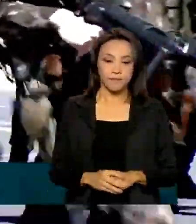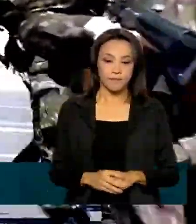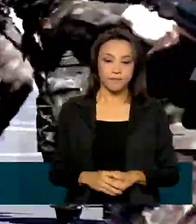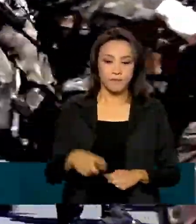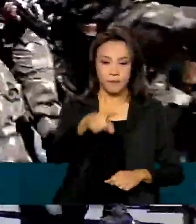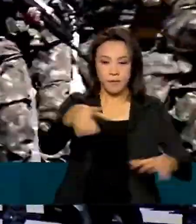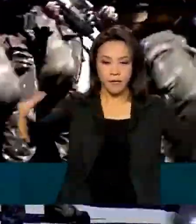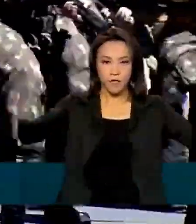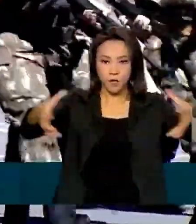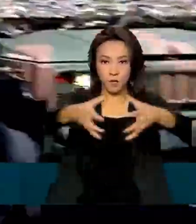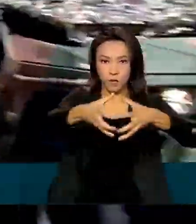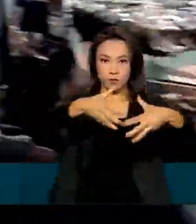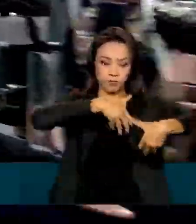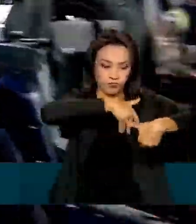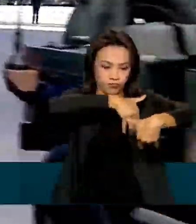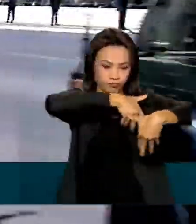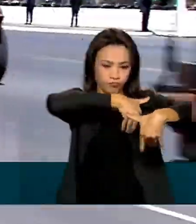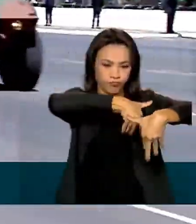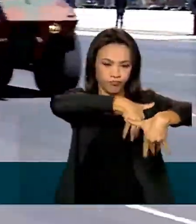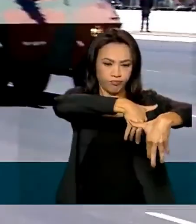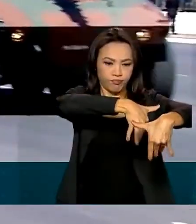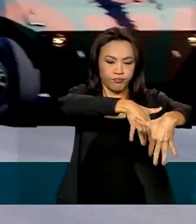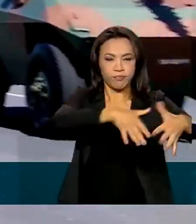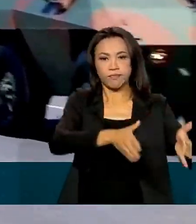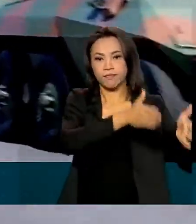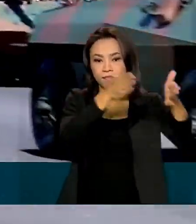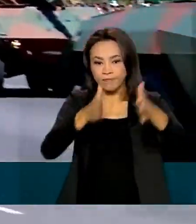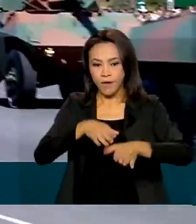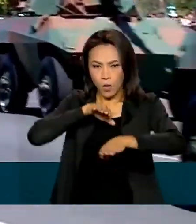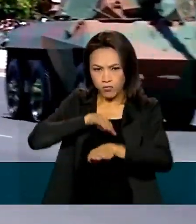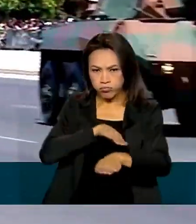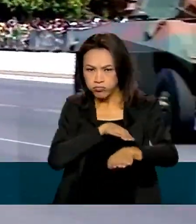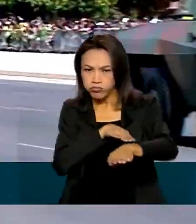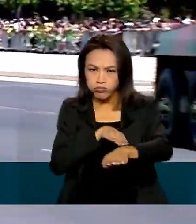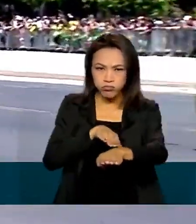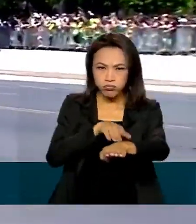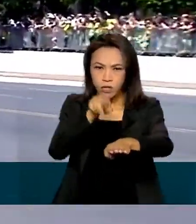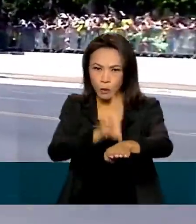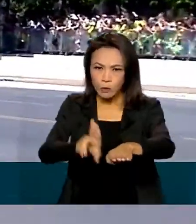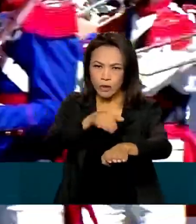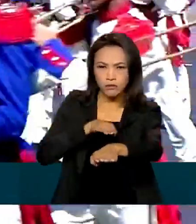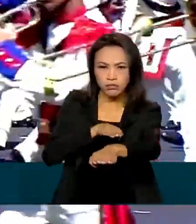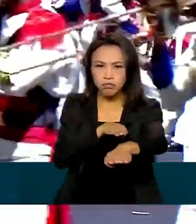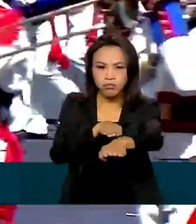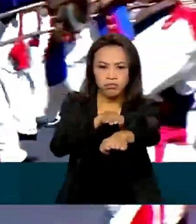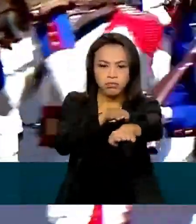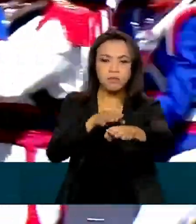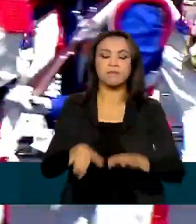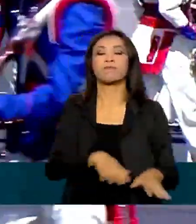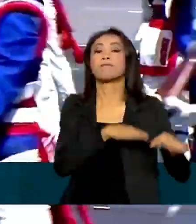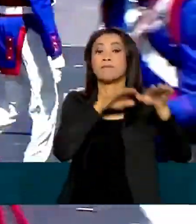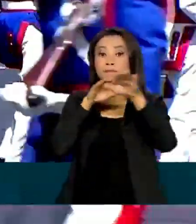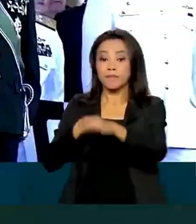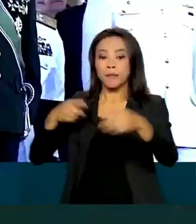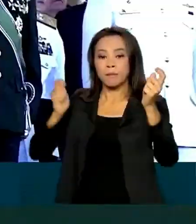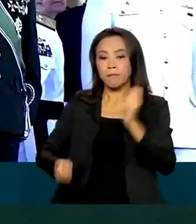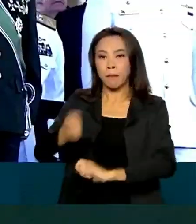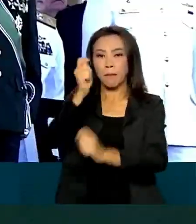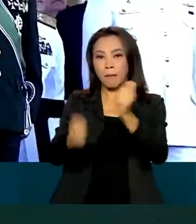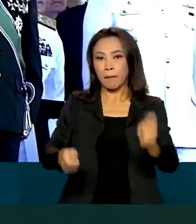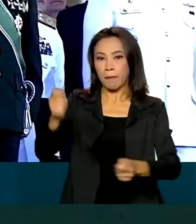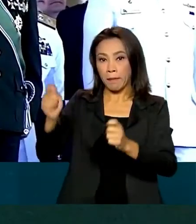Tropas em marcha, desfile de veículos militares usados nas operações do Exército, a apresentação de bandas.